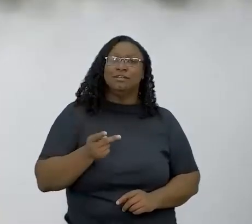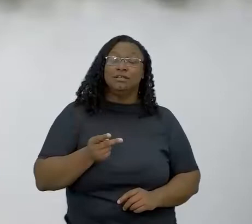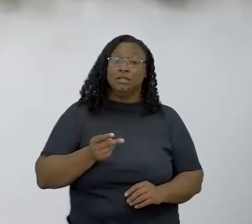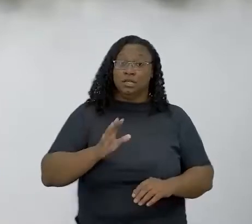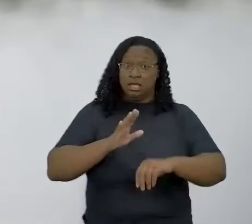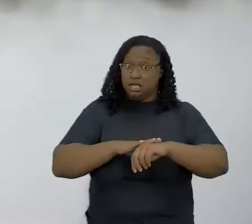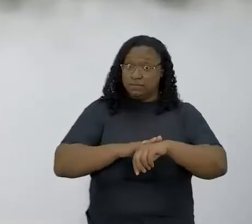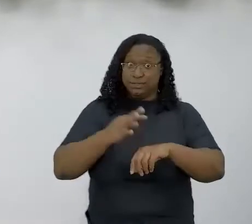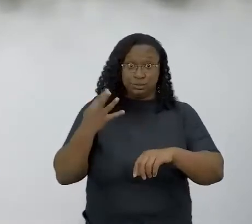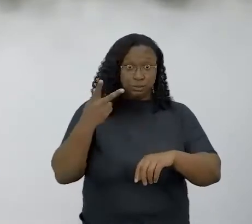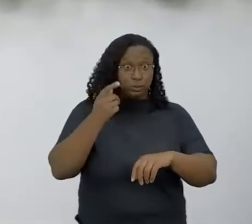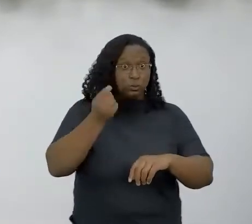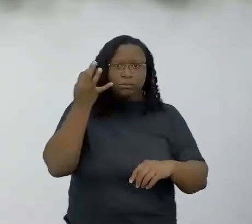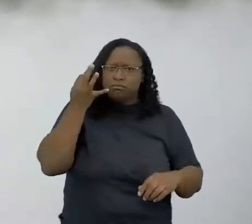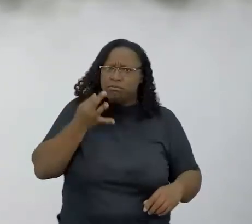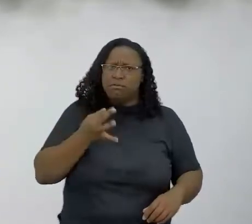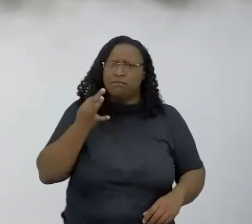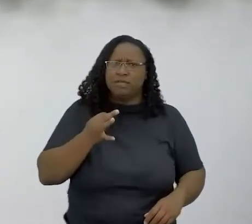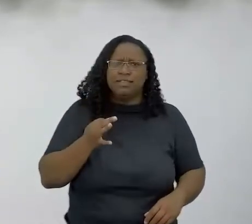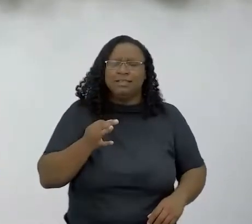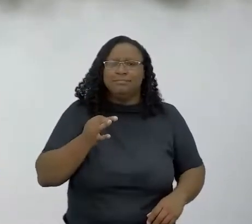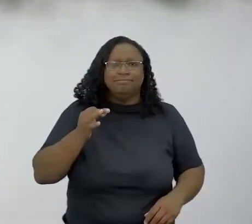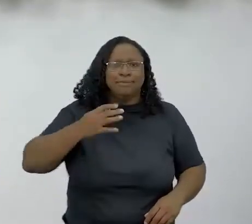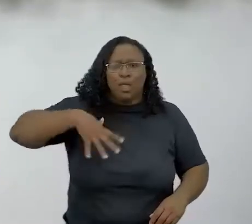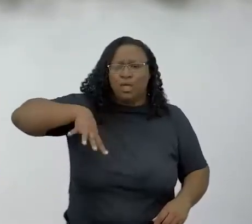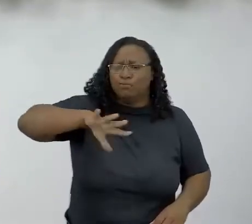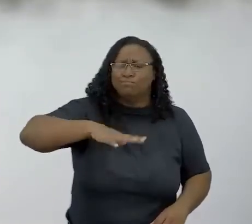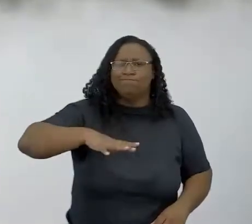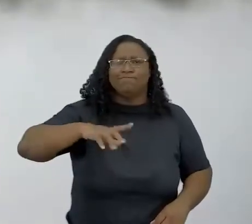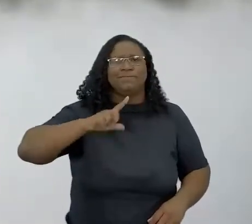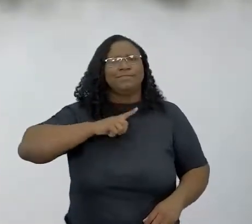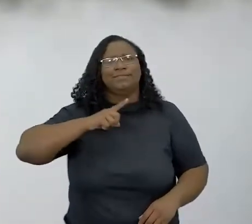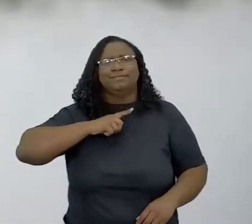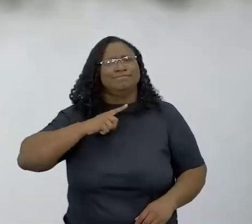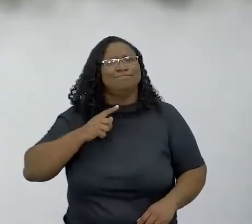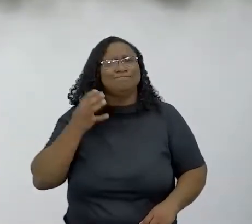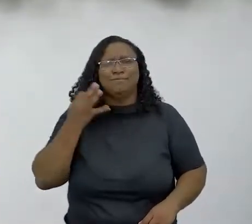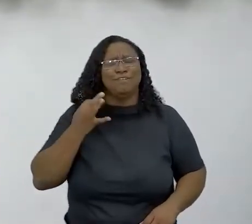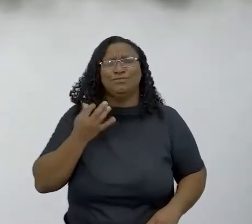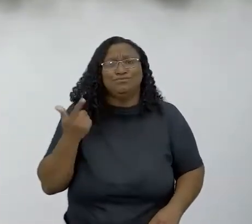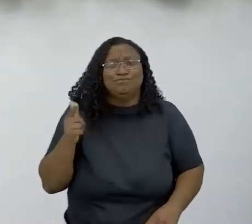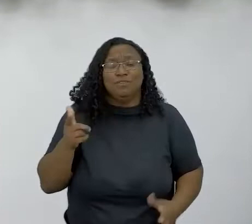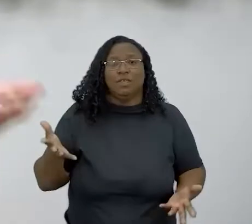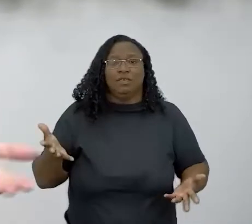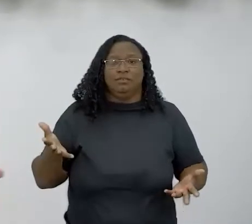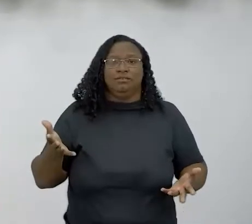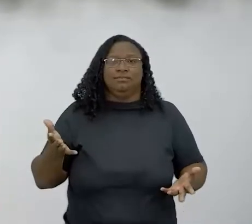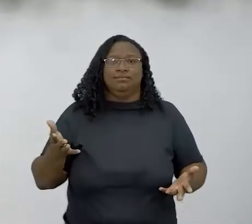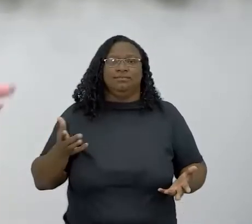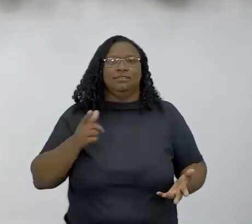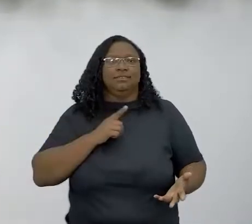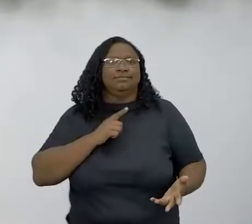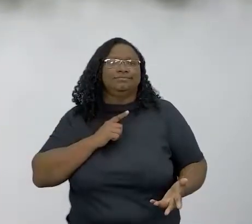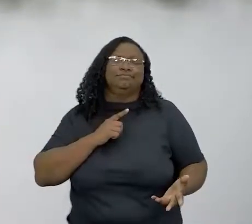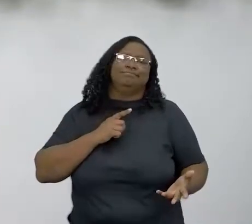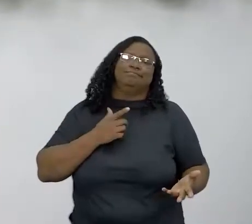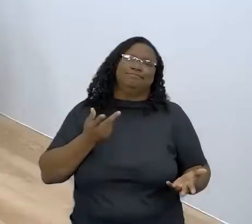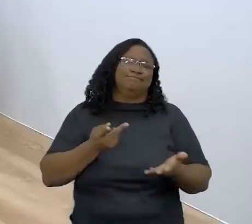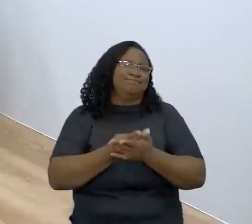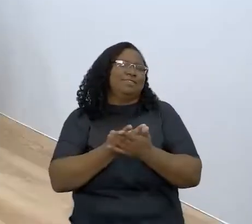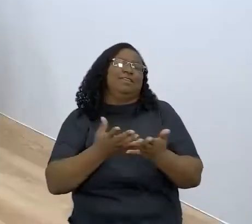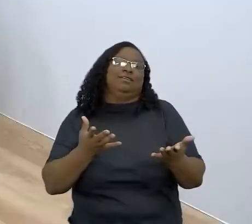perfeito, nem todo mundo é em tudo. Tem alguma coisa que você não é tão perfeita assim. E aí você vai deixar de fazer? Claro que não.